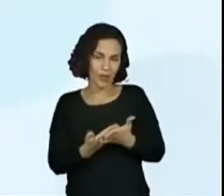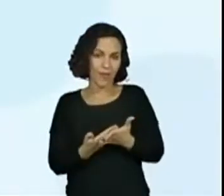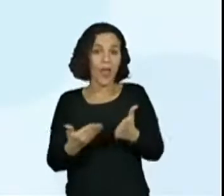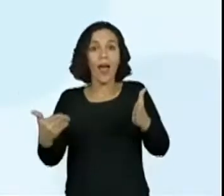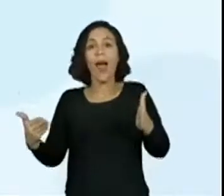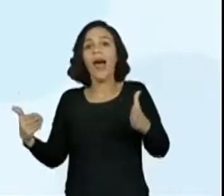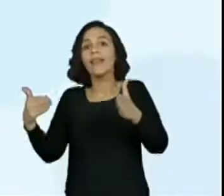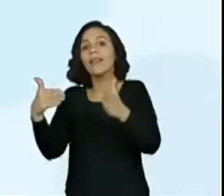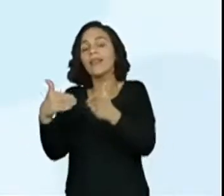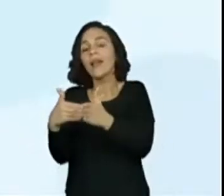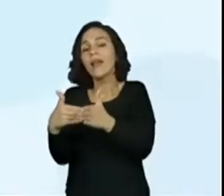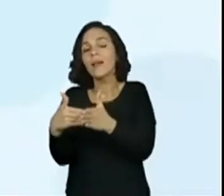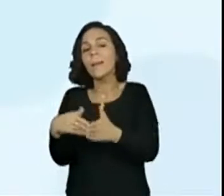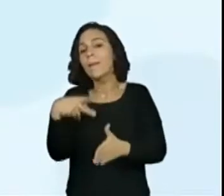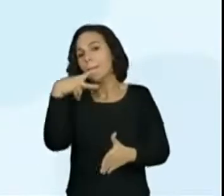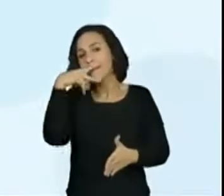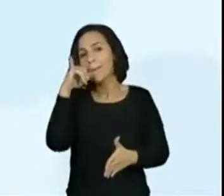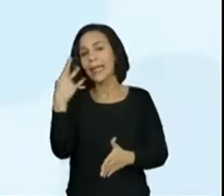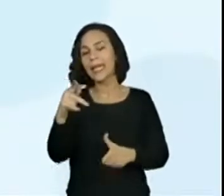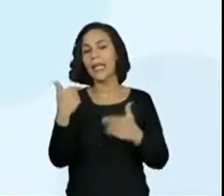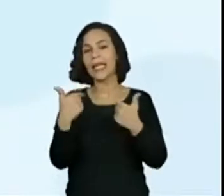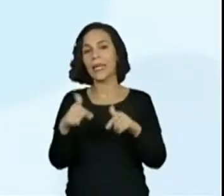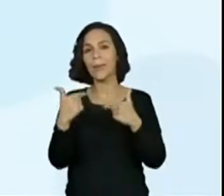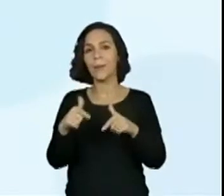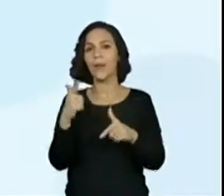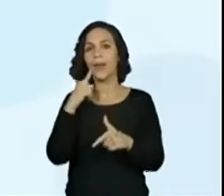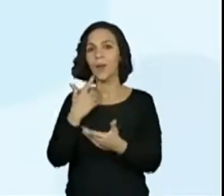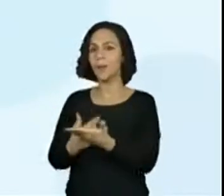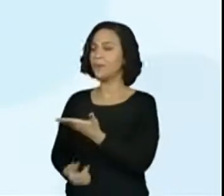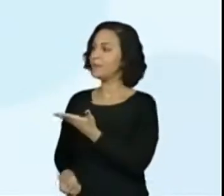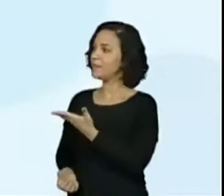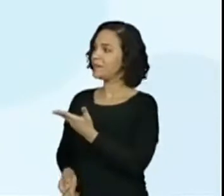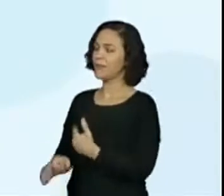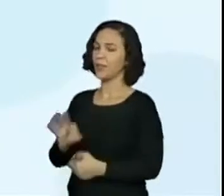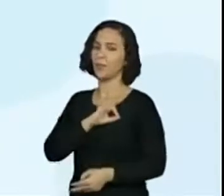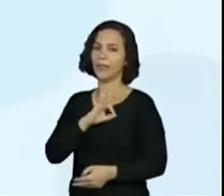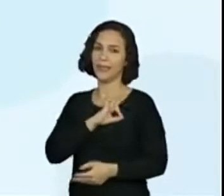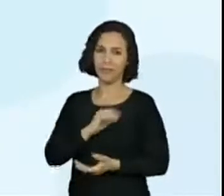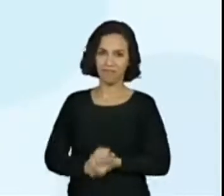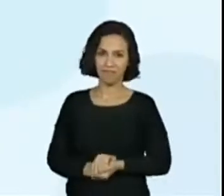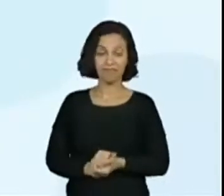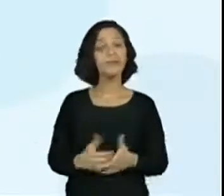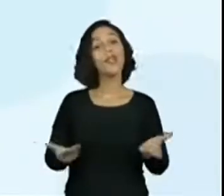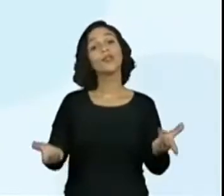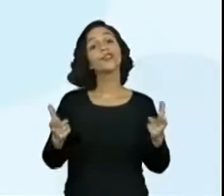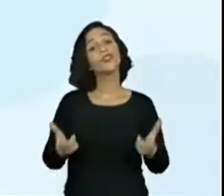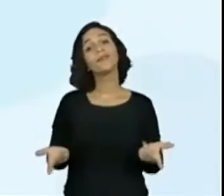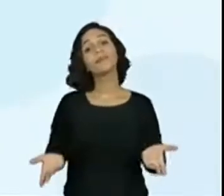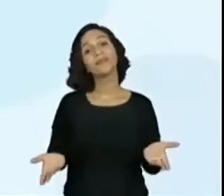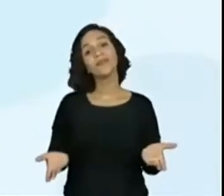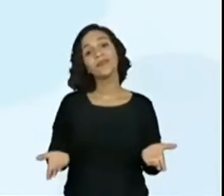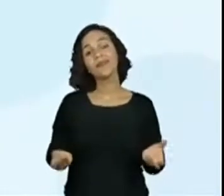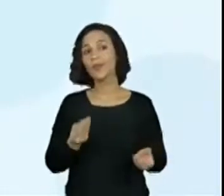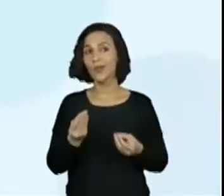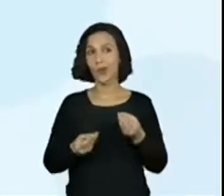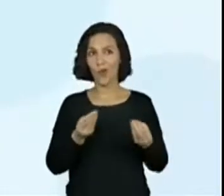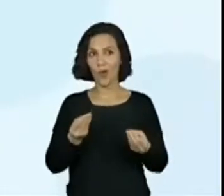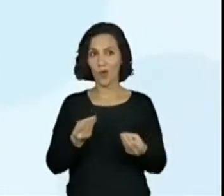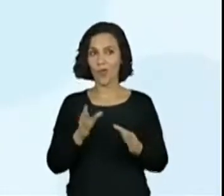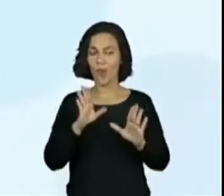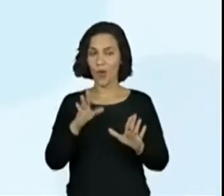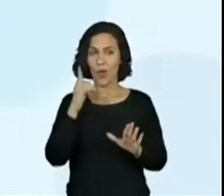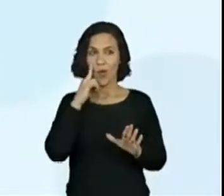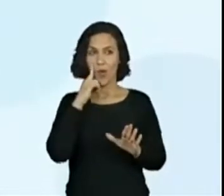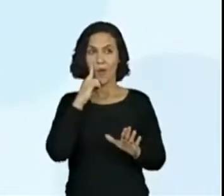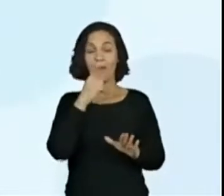até a delegacia de polícia. Tá bom? Me ajudem aí. Vou colocar uma setinha aqui